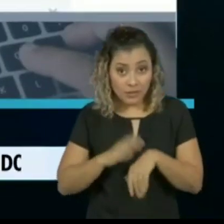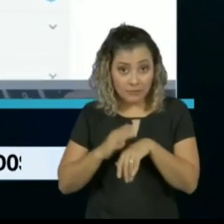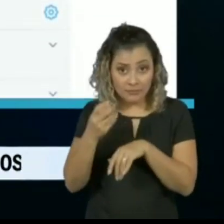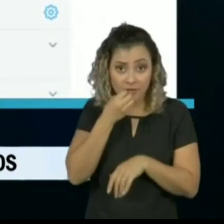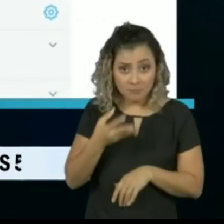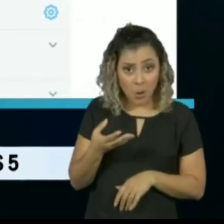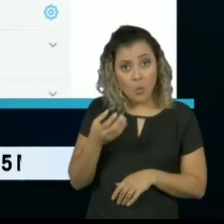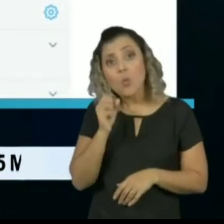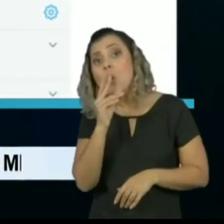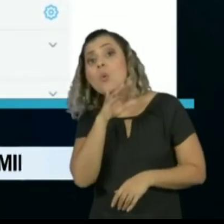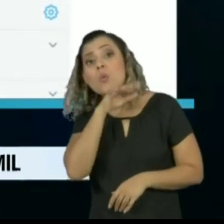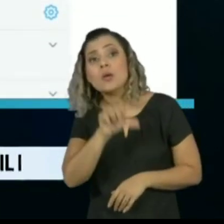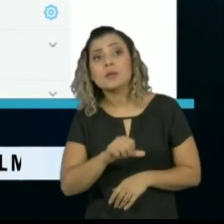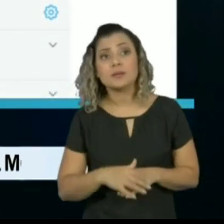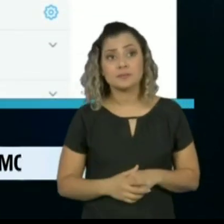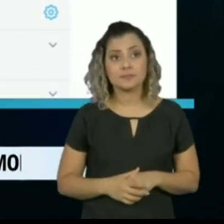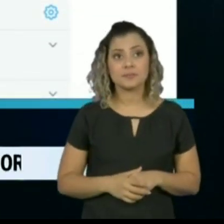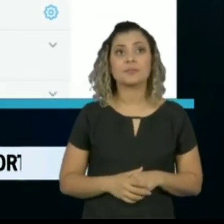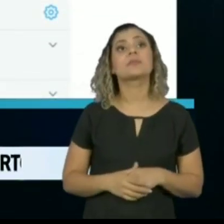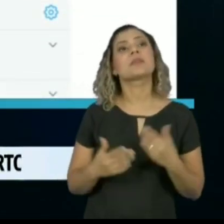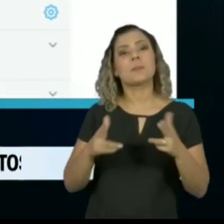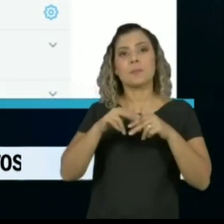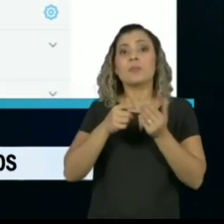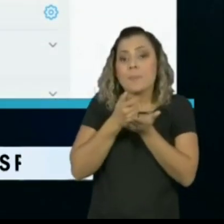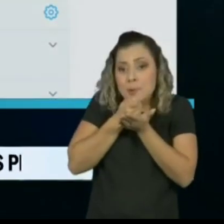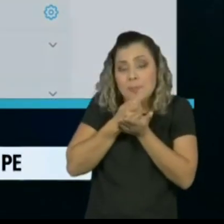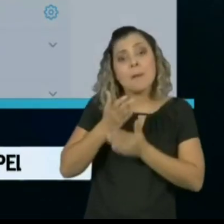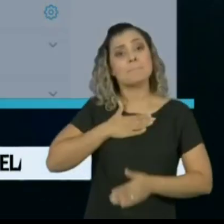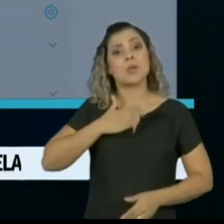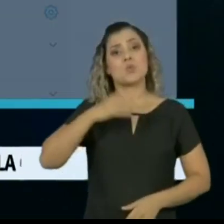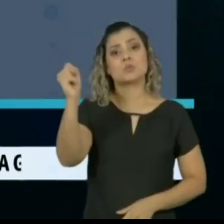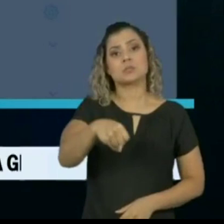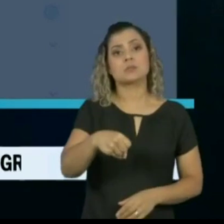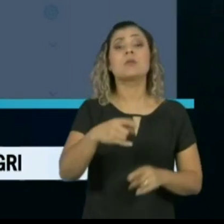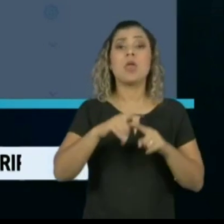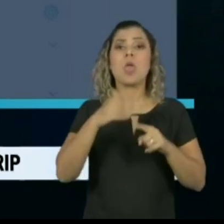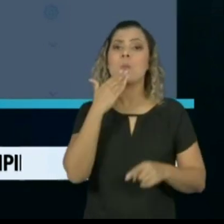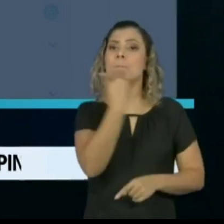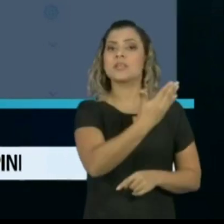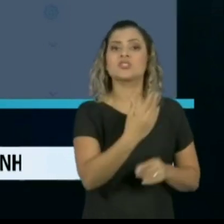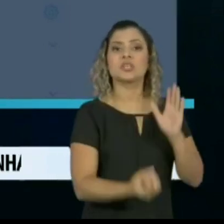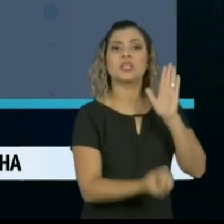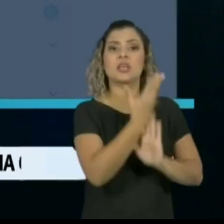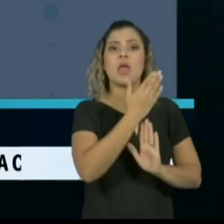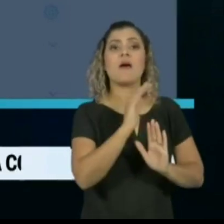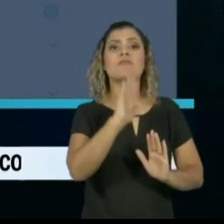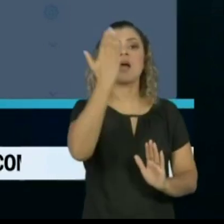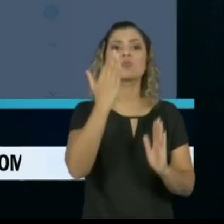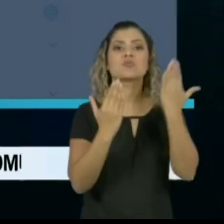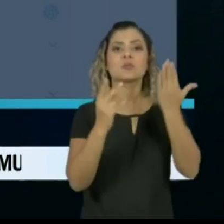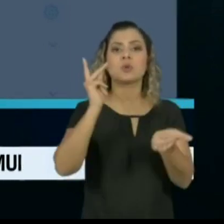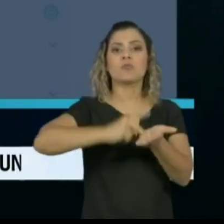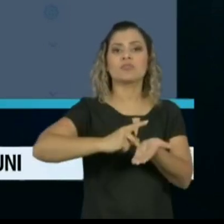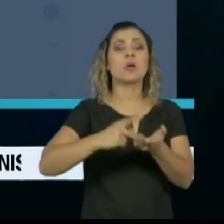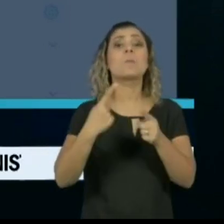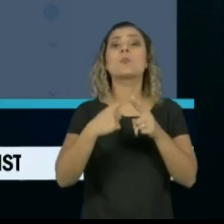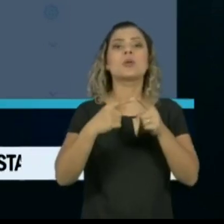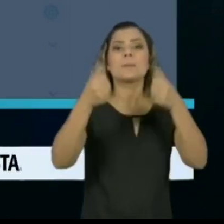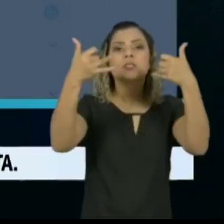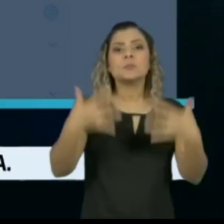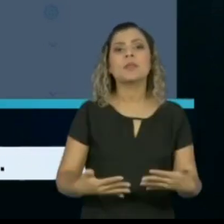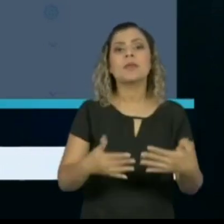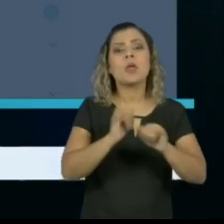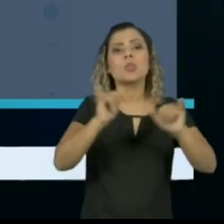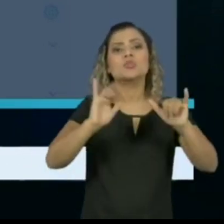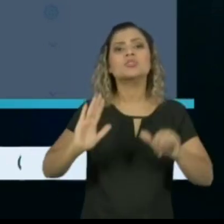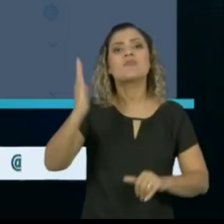Pelo Twitter, Joyce confirmou que o áudio é dela e afirmou que solicitou a criação de perfis oficiais para esclarecer